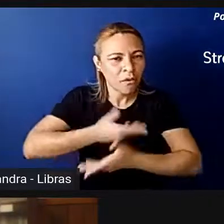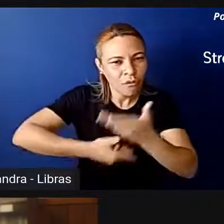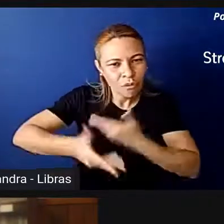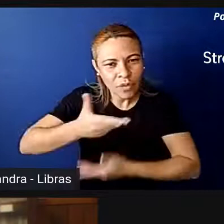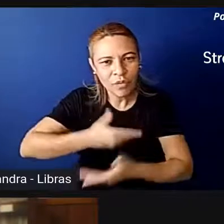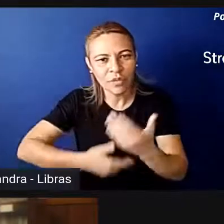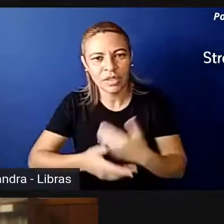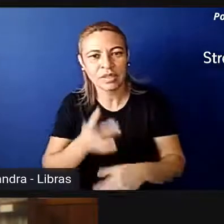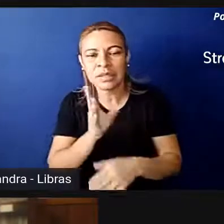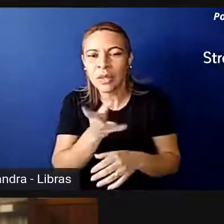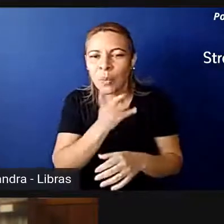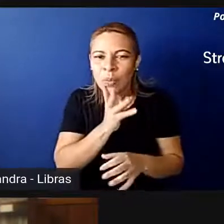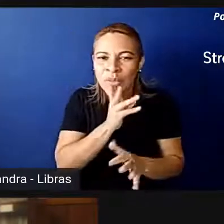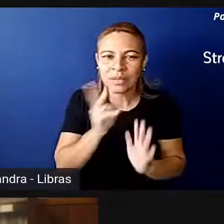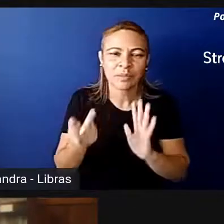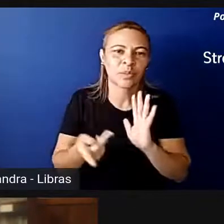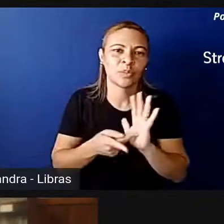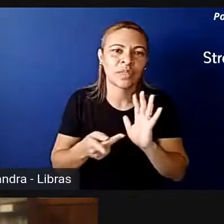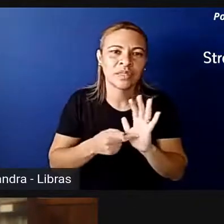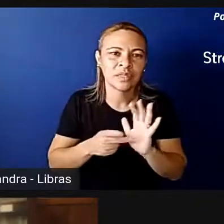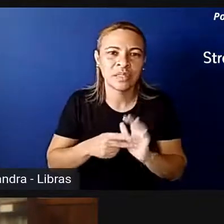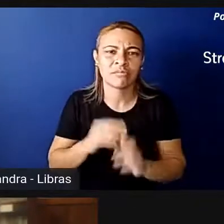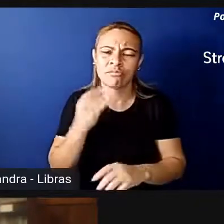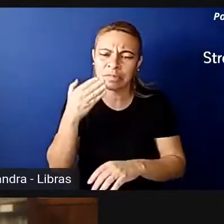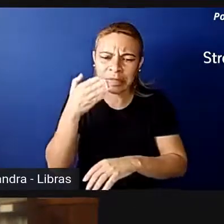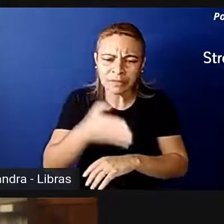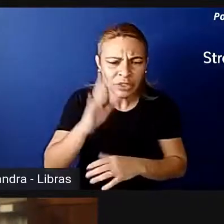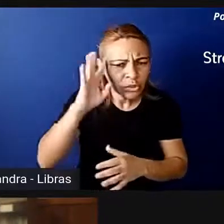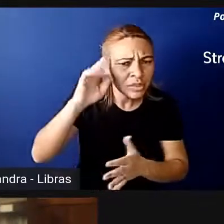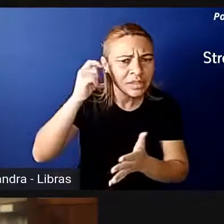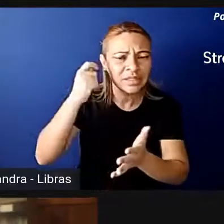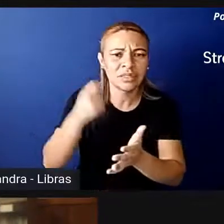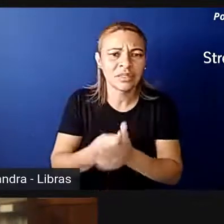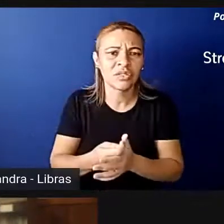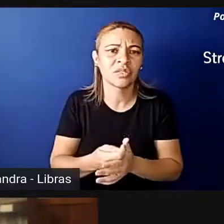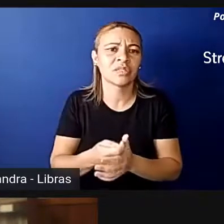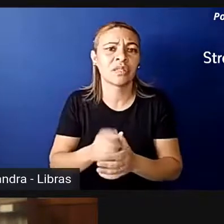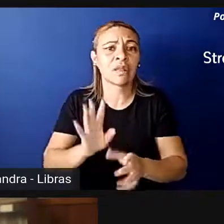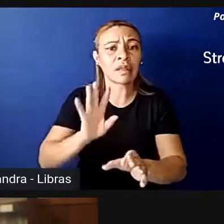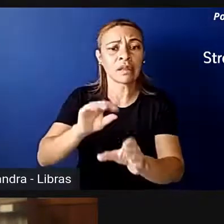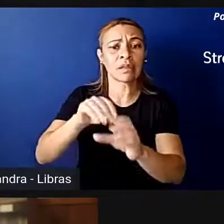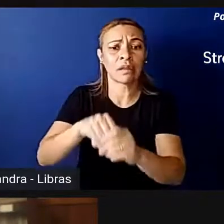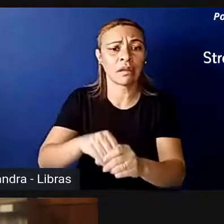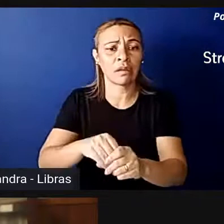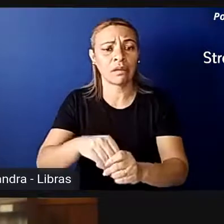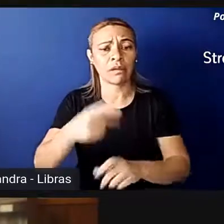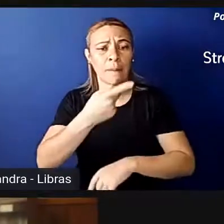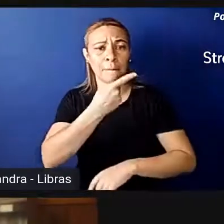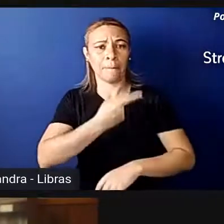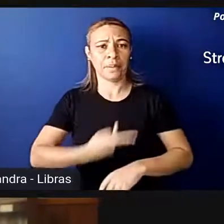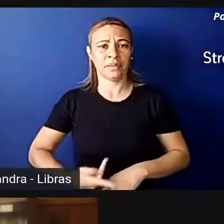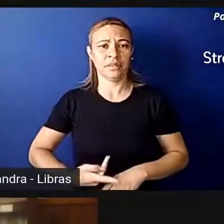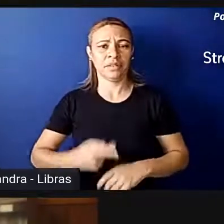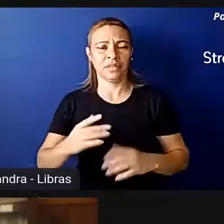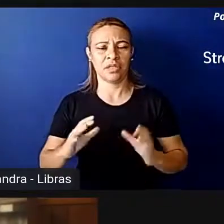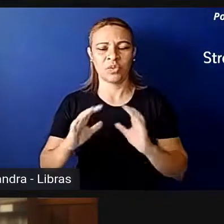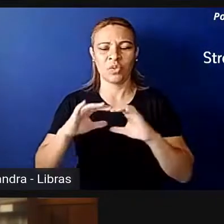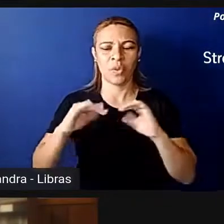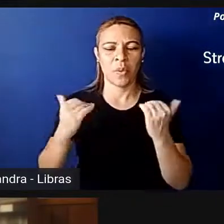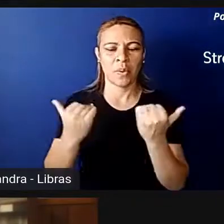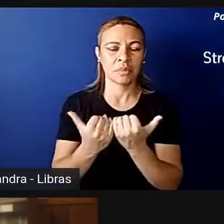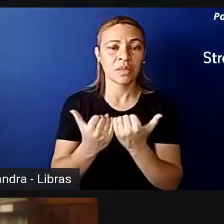conhecimento partidário, ela tem que estar vindo decidindo, não necessariamente dentro, sendo a presidente de uma comissão, mas ela tem que